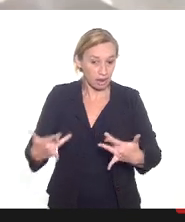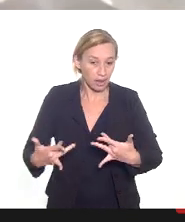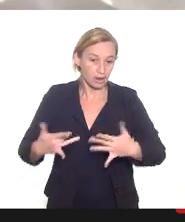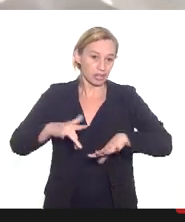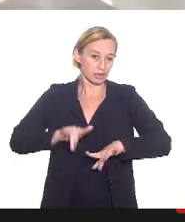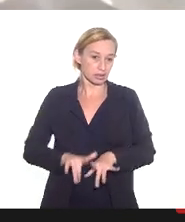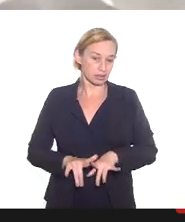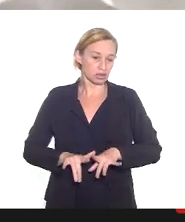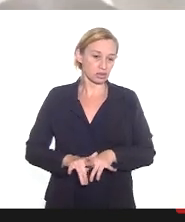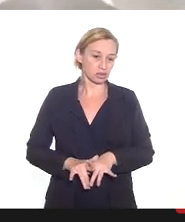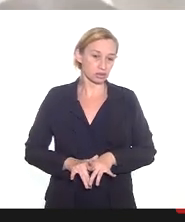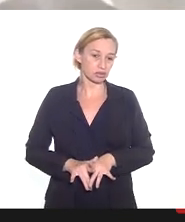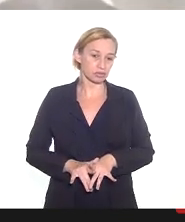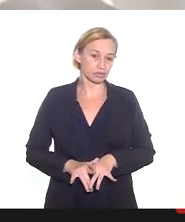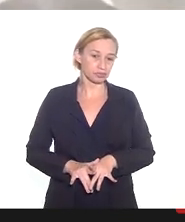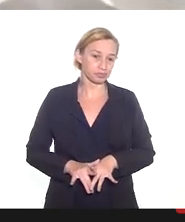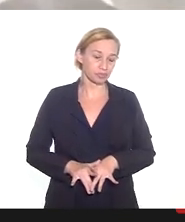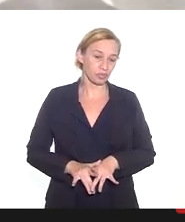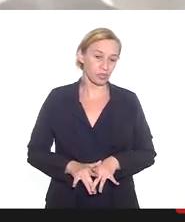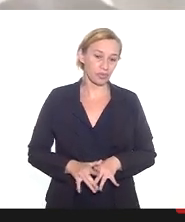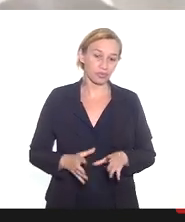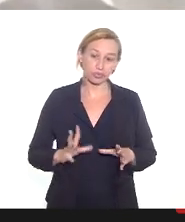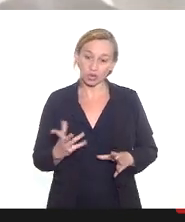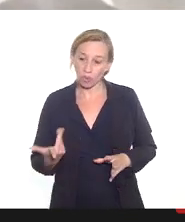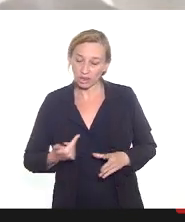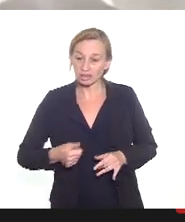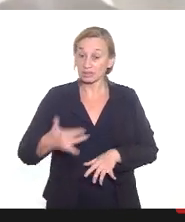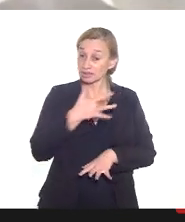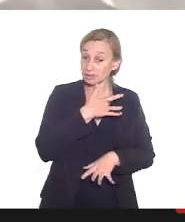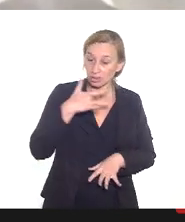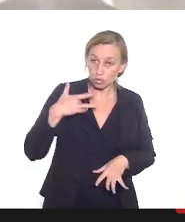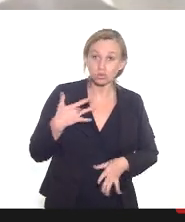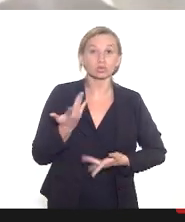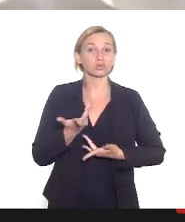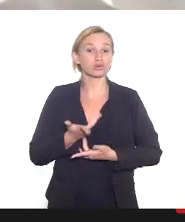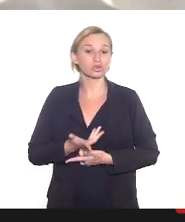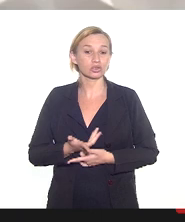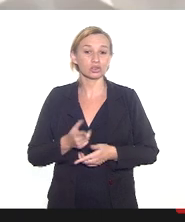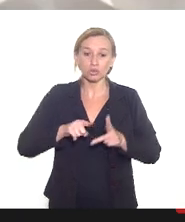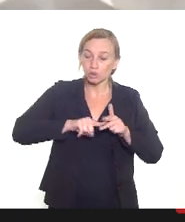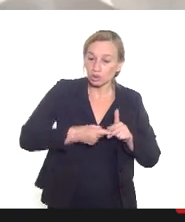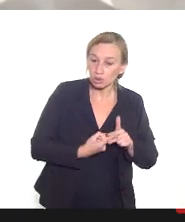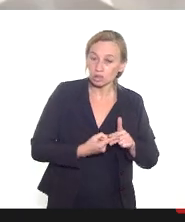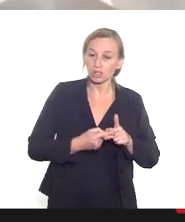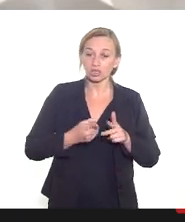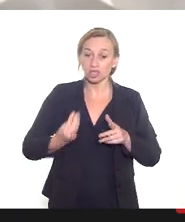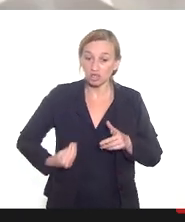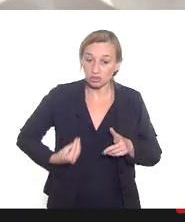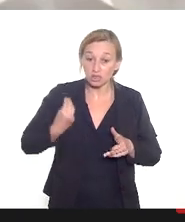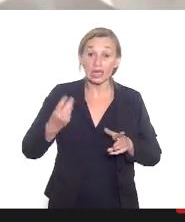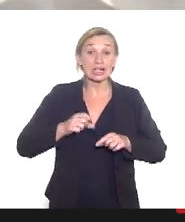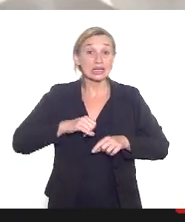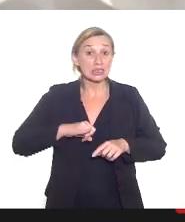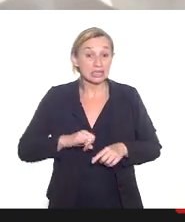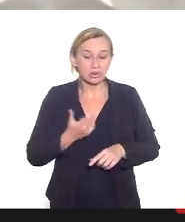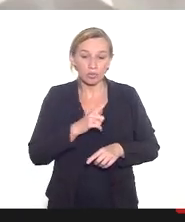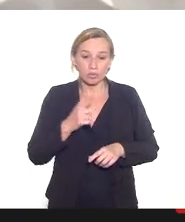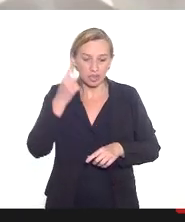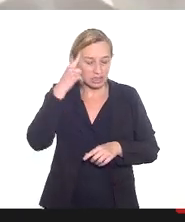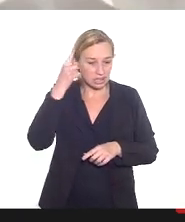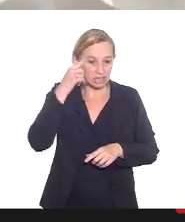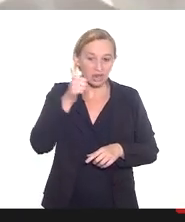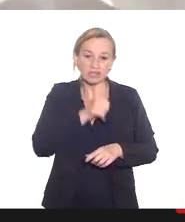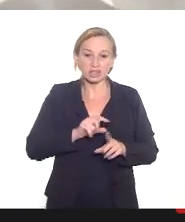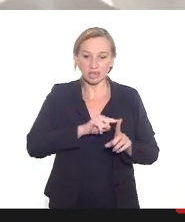em condições adequadas de saúde de manutenção de vida sem pensar na vida